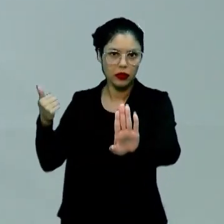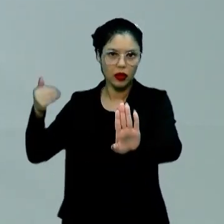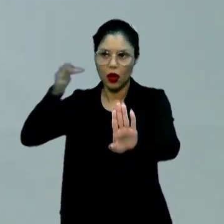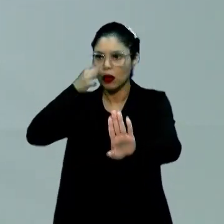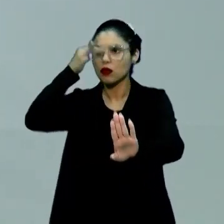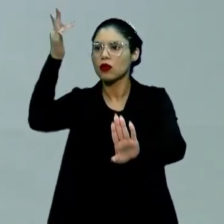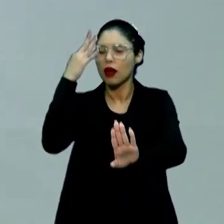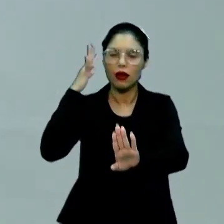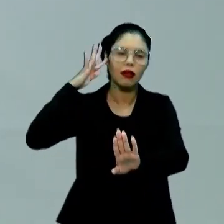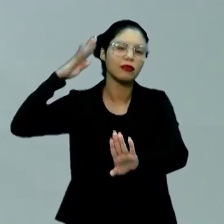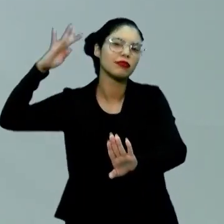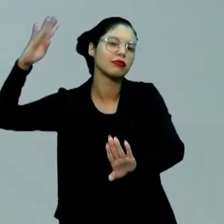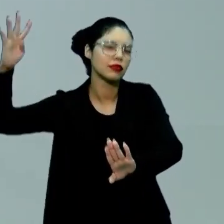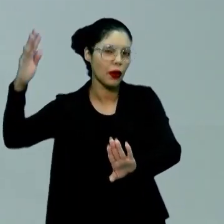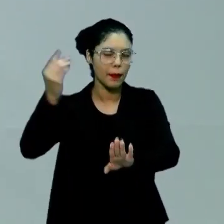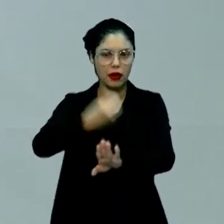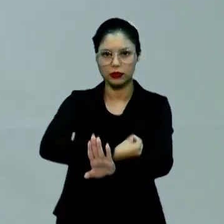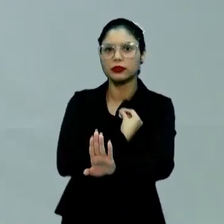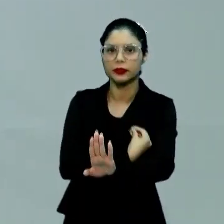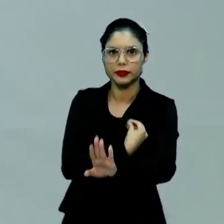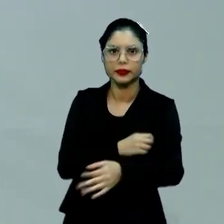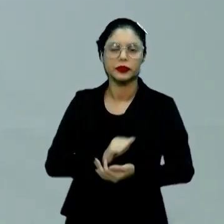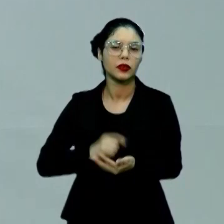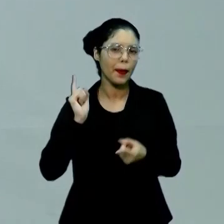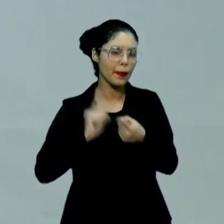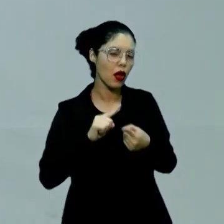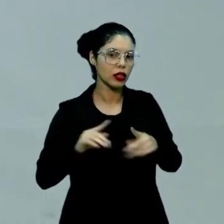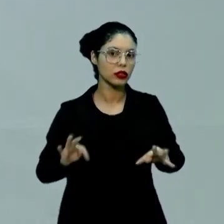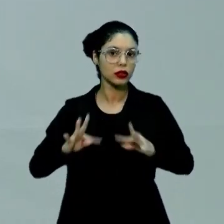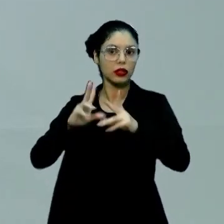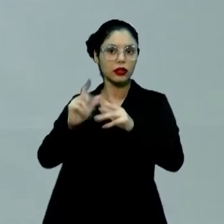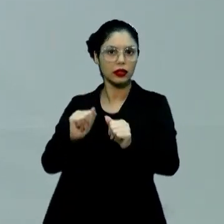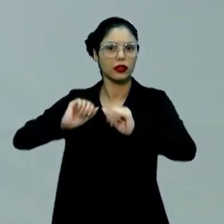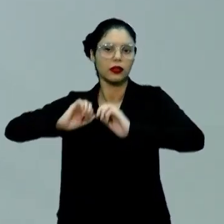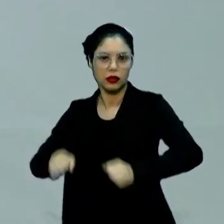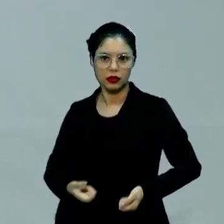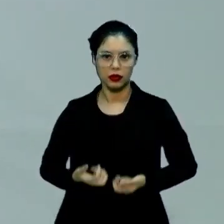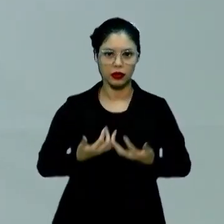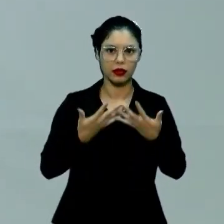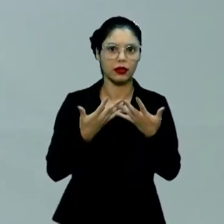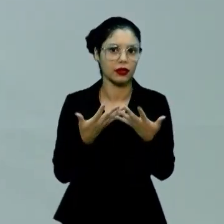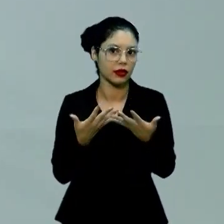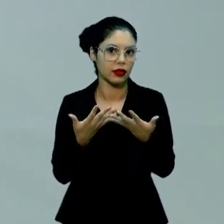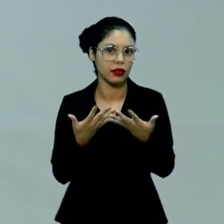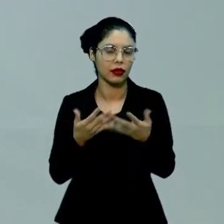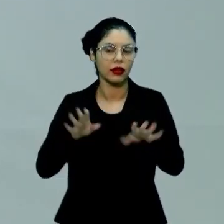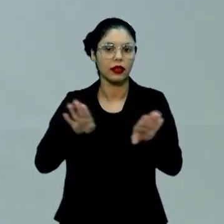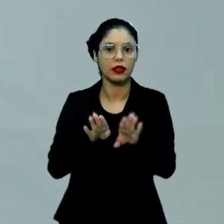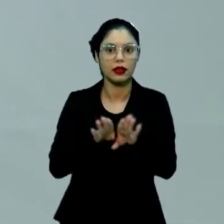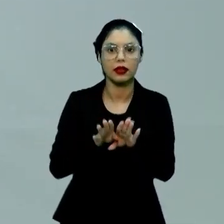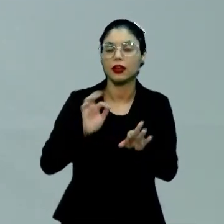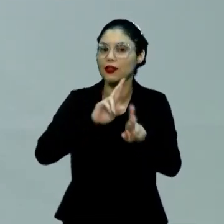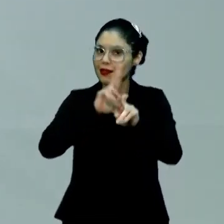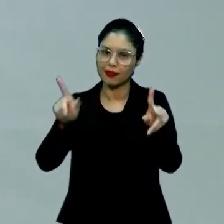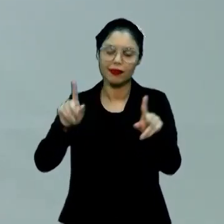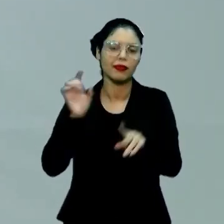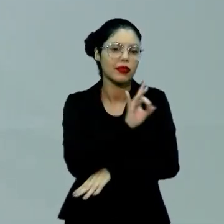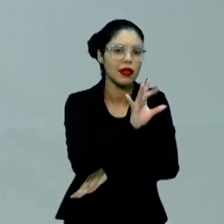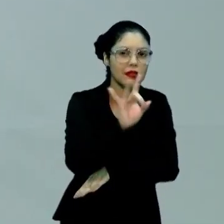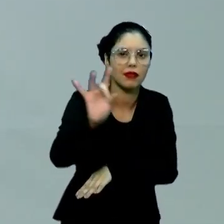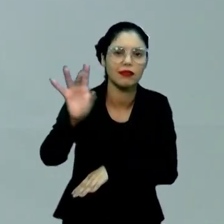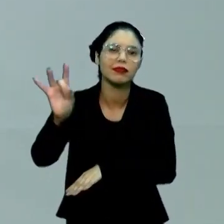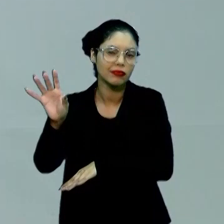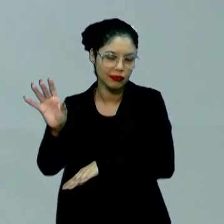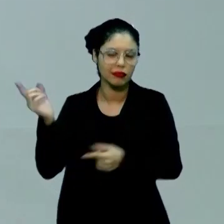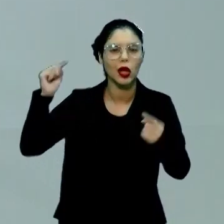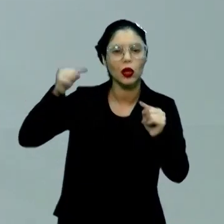do futuro, uma ilusão do presente, porque tudo é fluido, Heráclito, o rio flui, a gente é diferente, a gente é próximo.